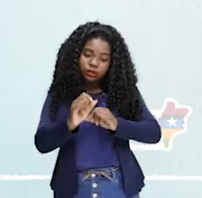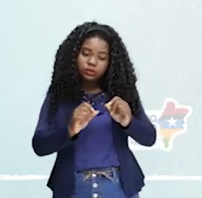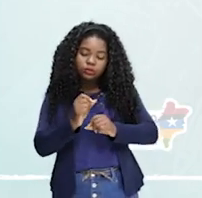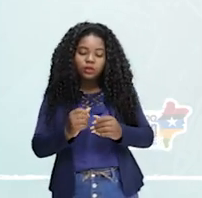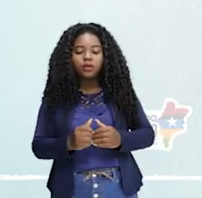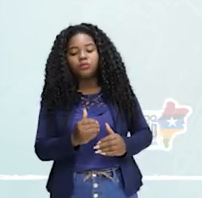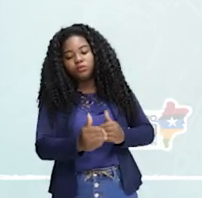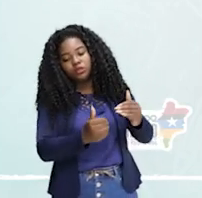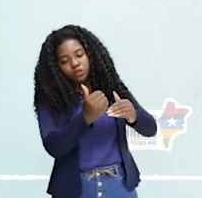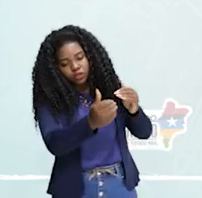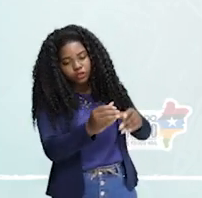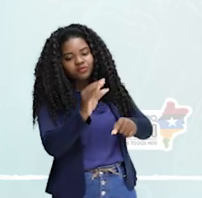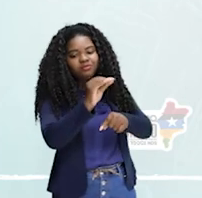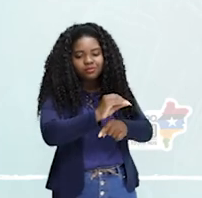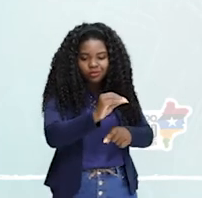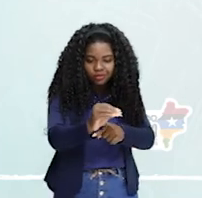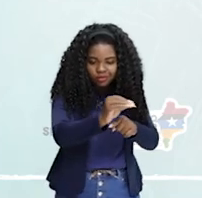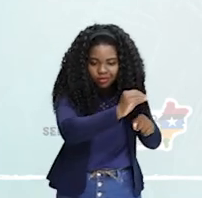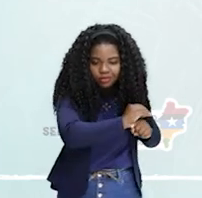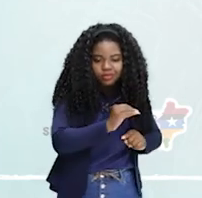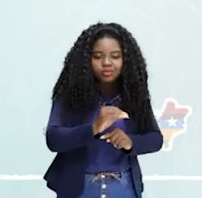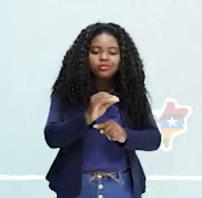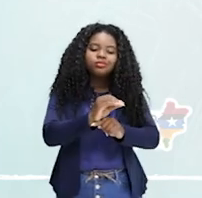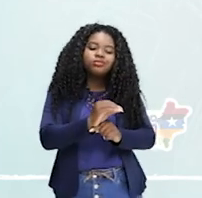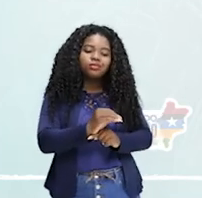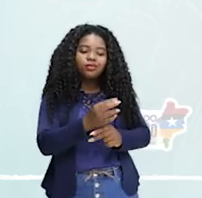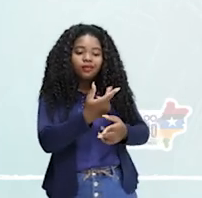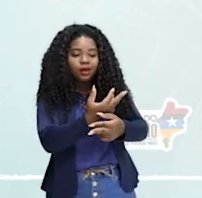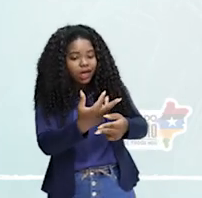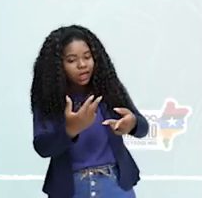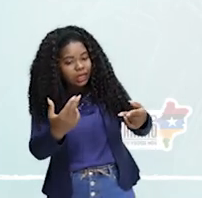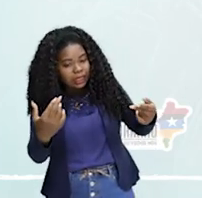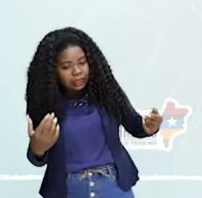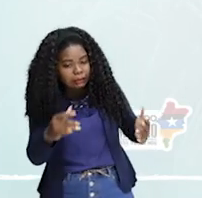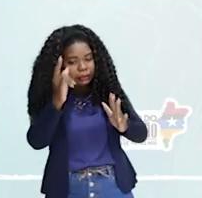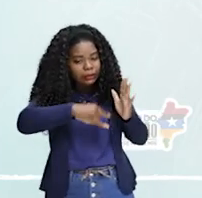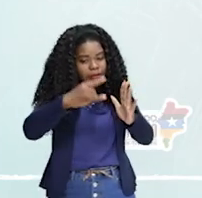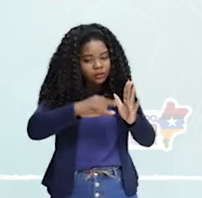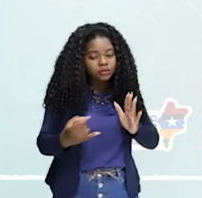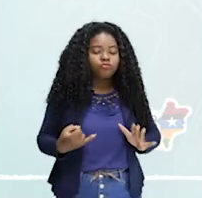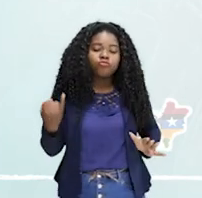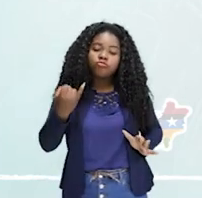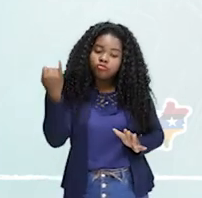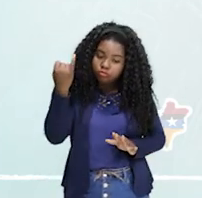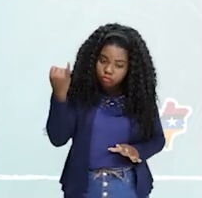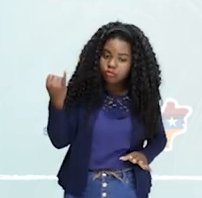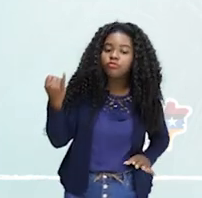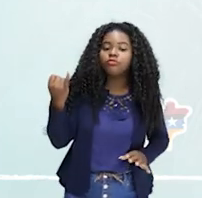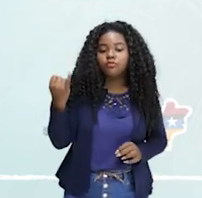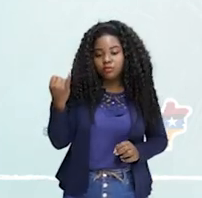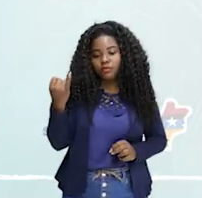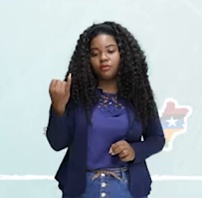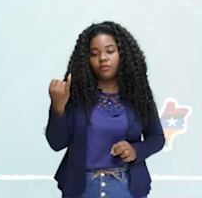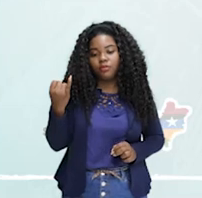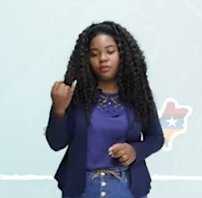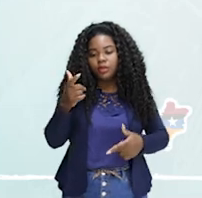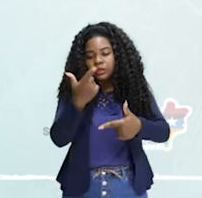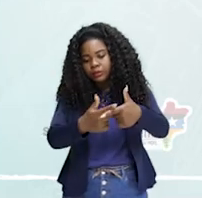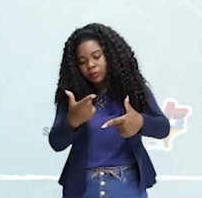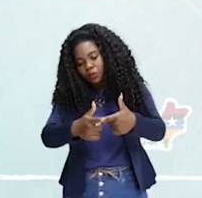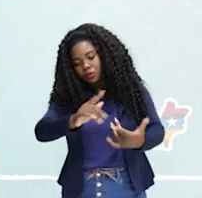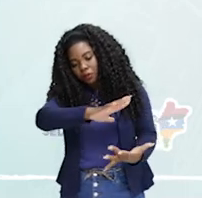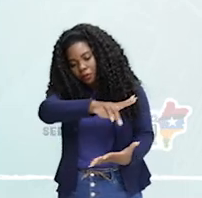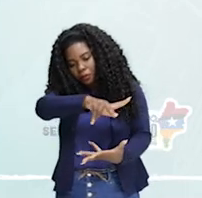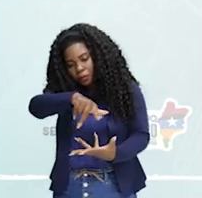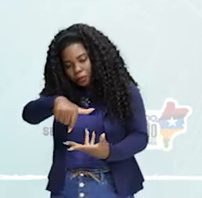desenvolvimento sustentável, vai produzir uma série de documentos importantes para o combate às problemáticas do meio ambiente,